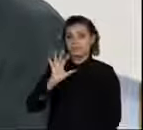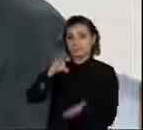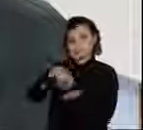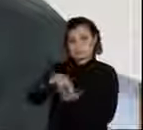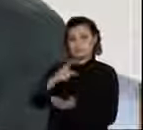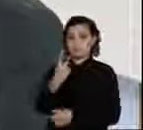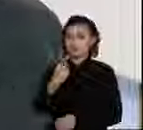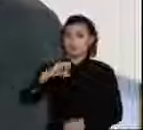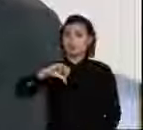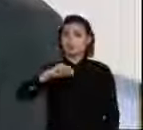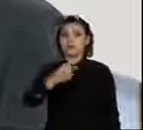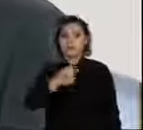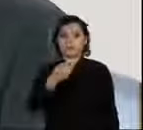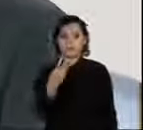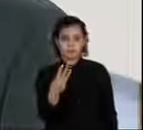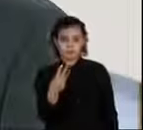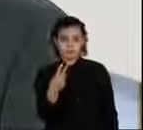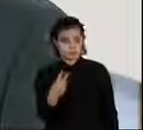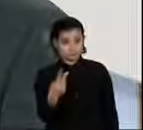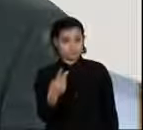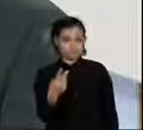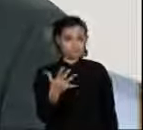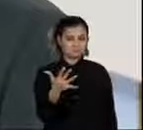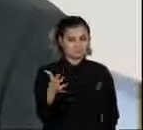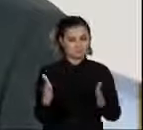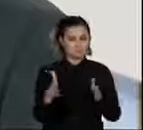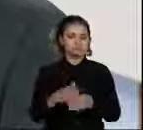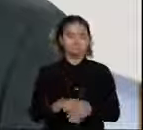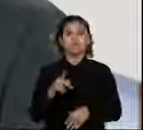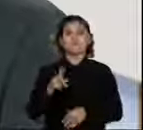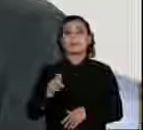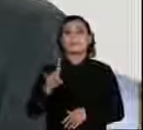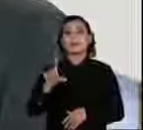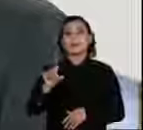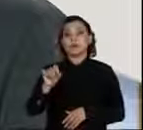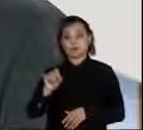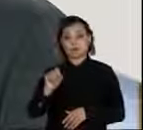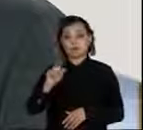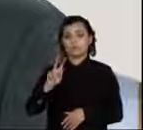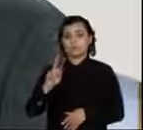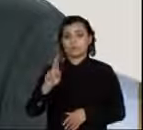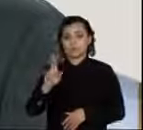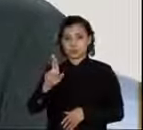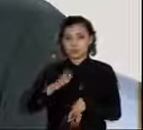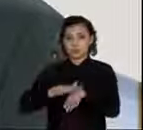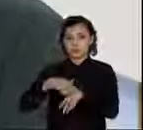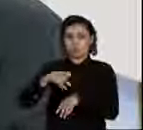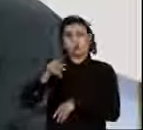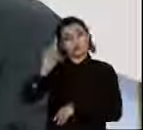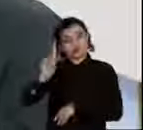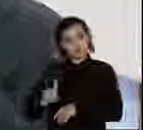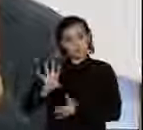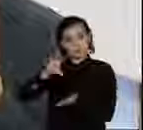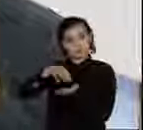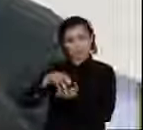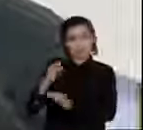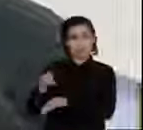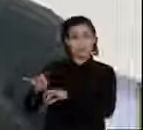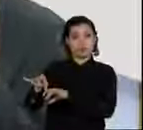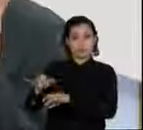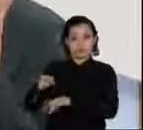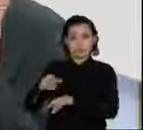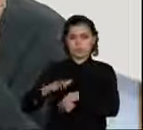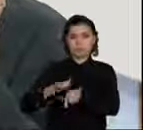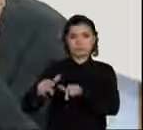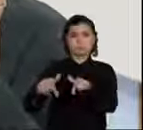1972, o brigadeiro Paulo Vitor, então diretor do Centro Técnico Esparcial, ele fez uma belíssima coisa na